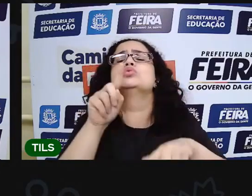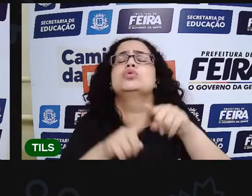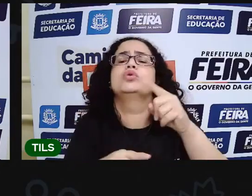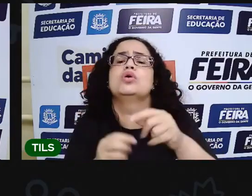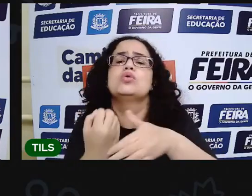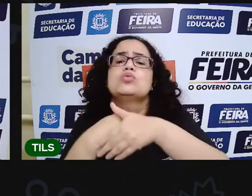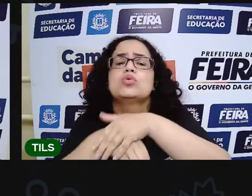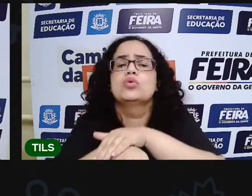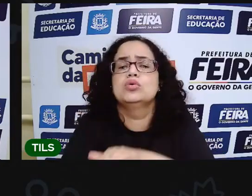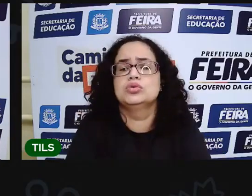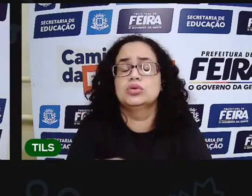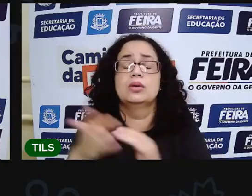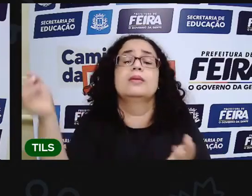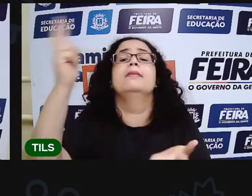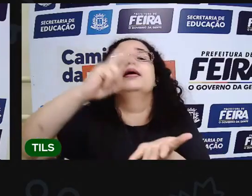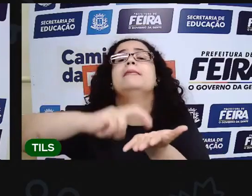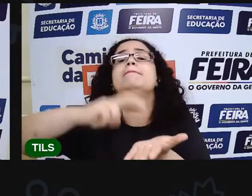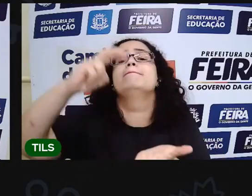usar pela manhã.